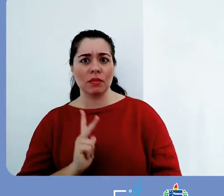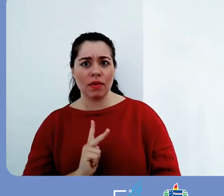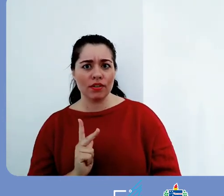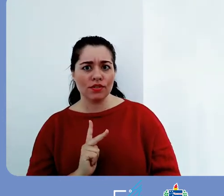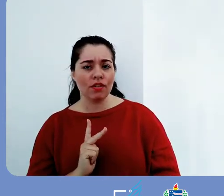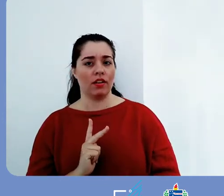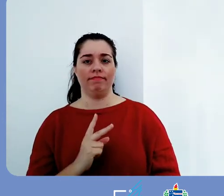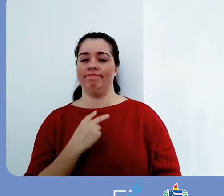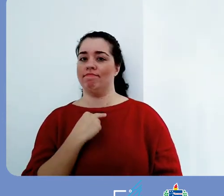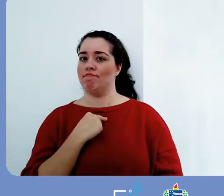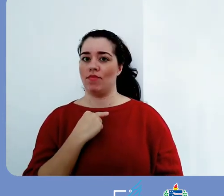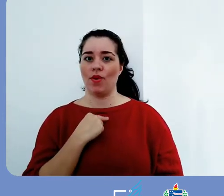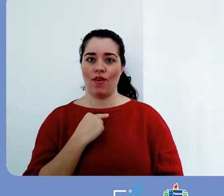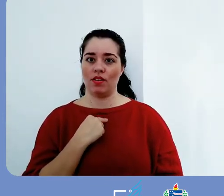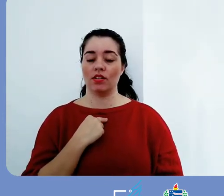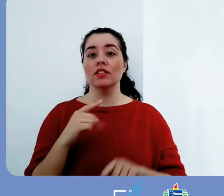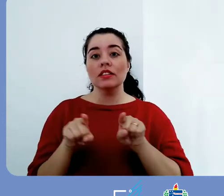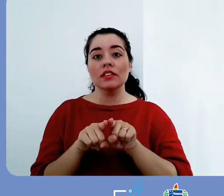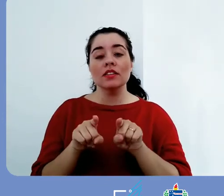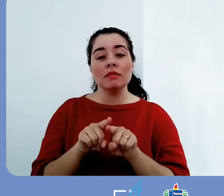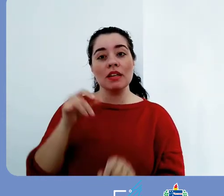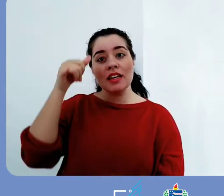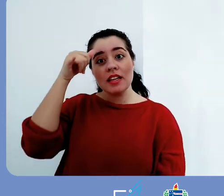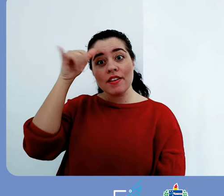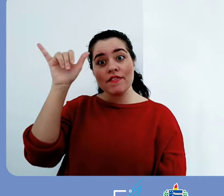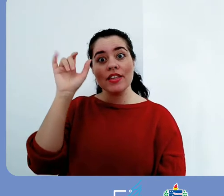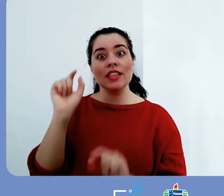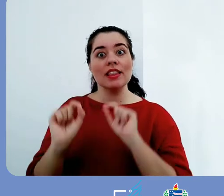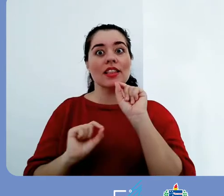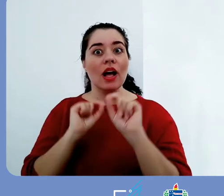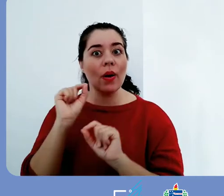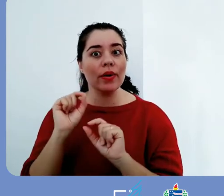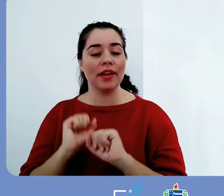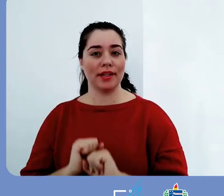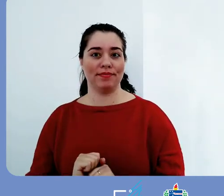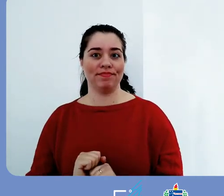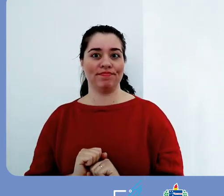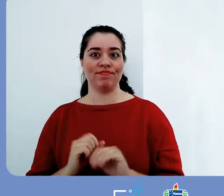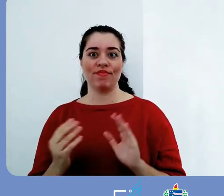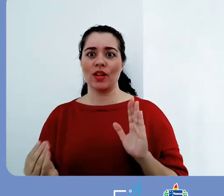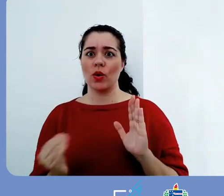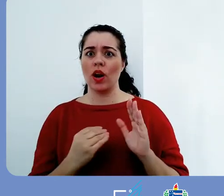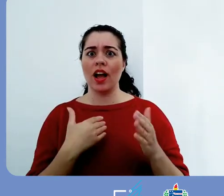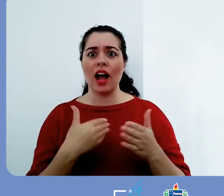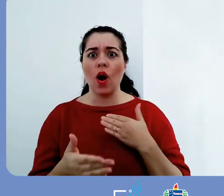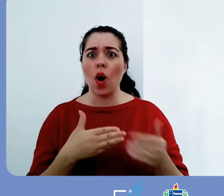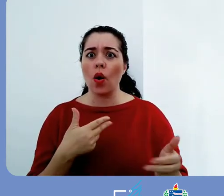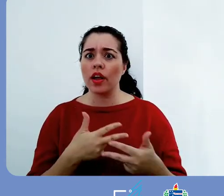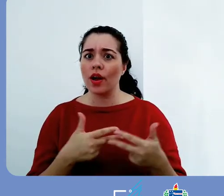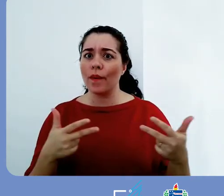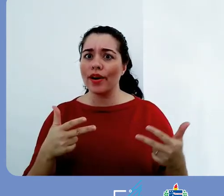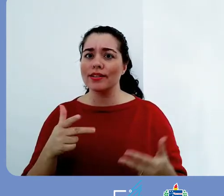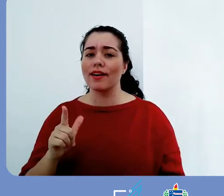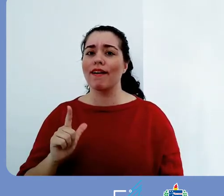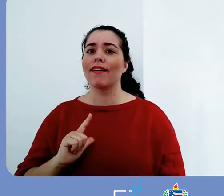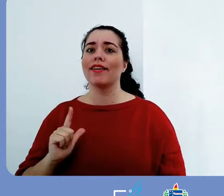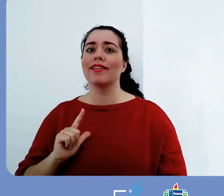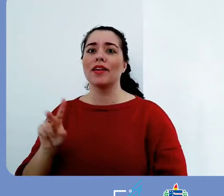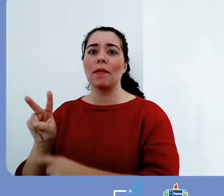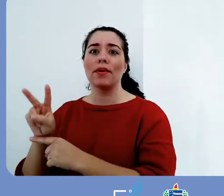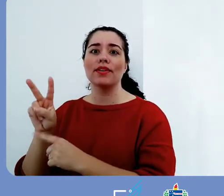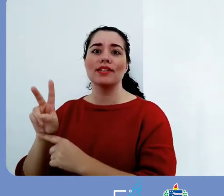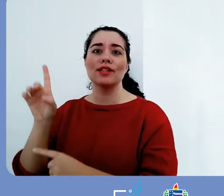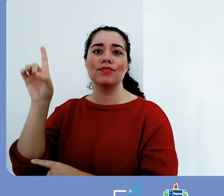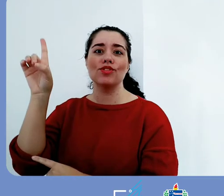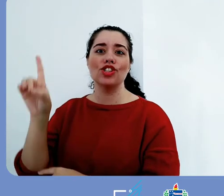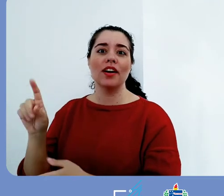evitar, de toda forma, colocar qualquer item com proteção de direitos autorais. Isso não é permitido.